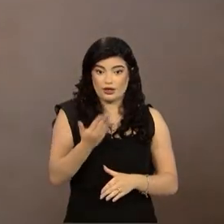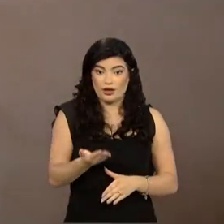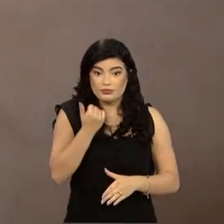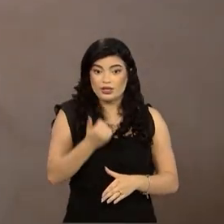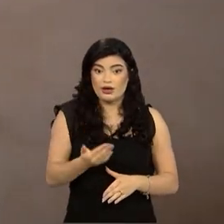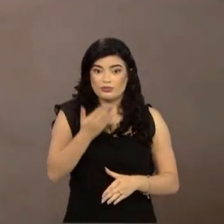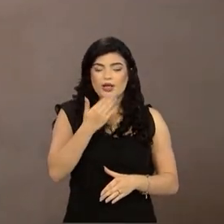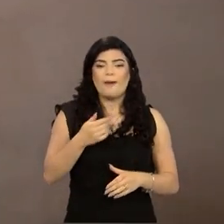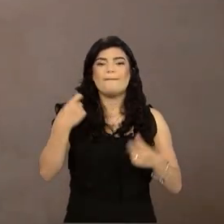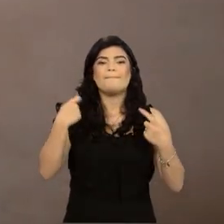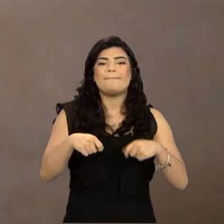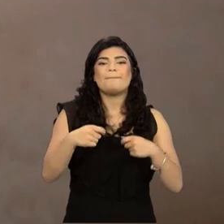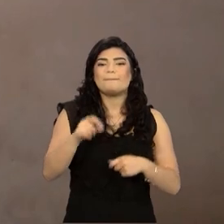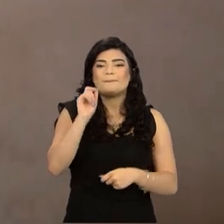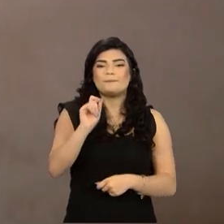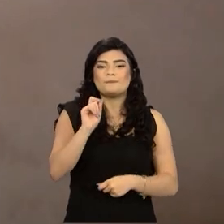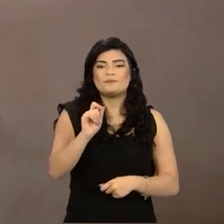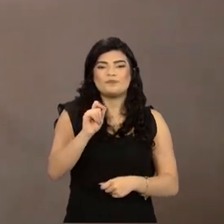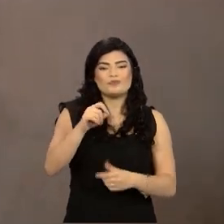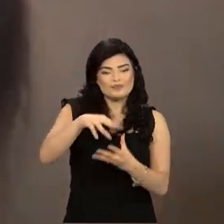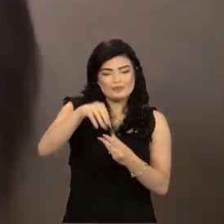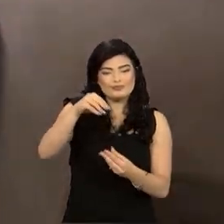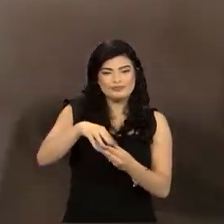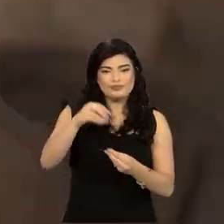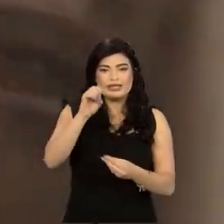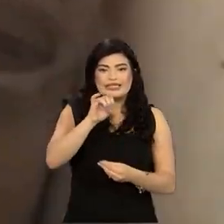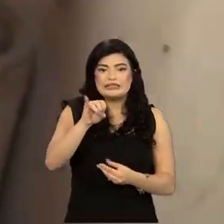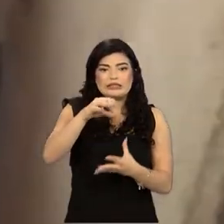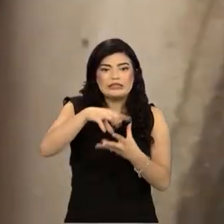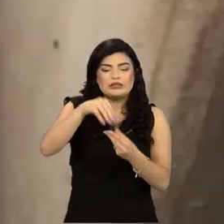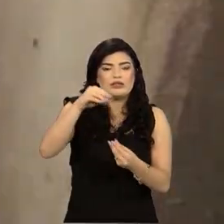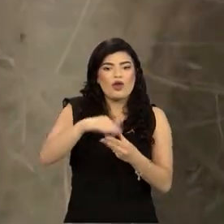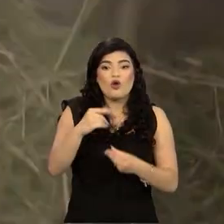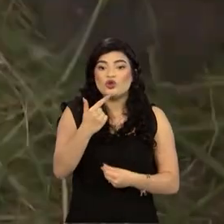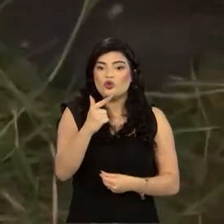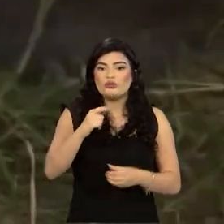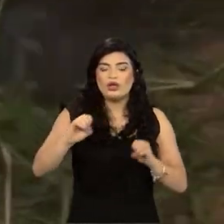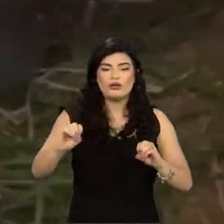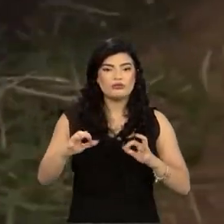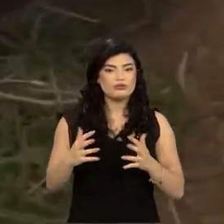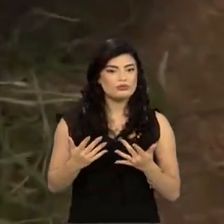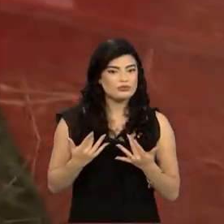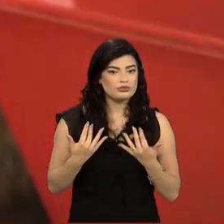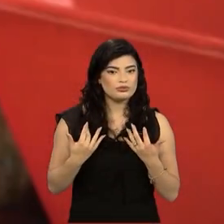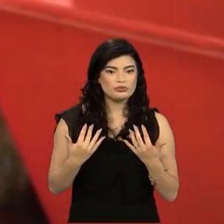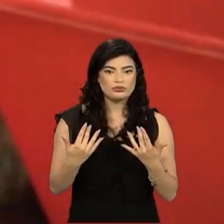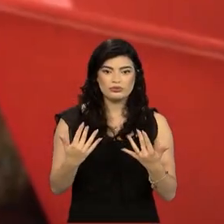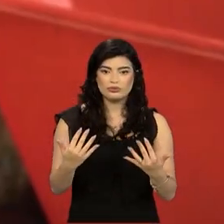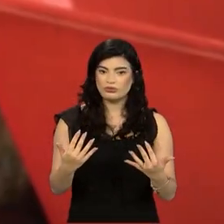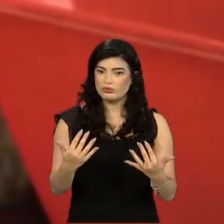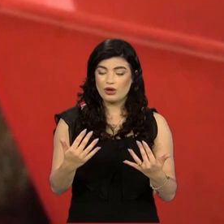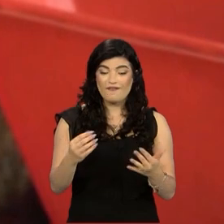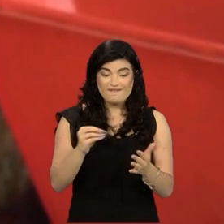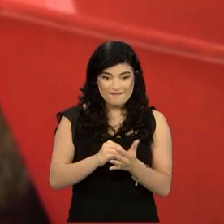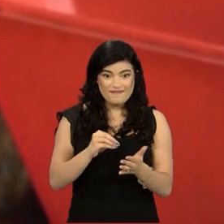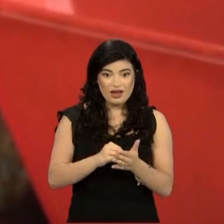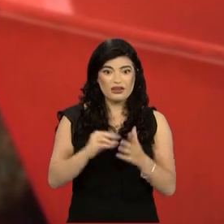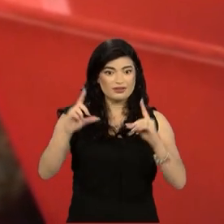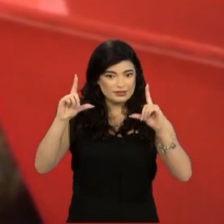volumoso, ele deve ser feita quando o pasto começa a não crescer o suficiente